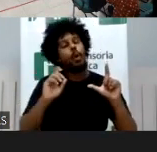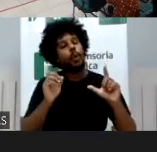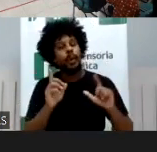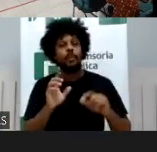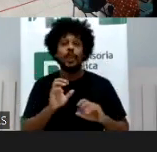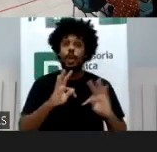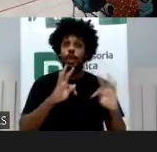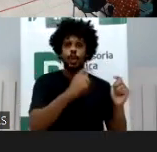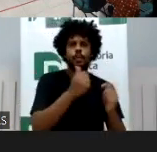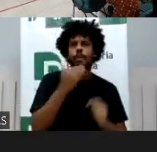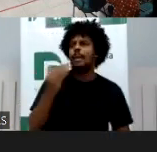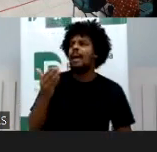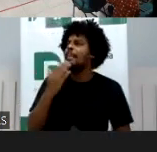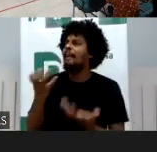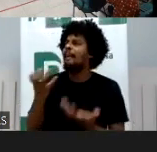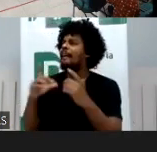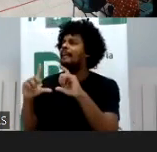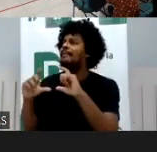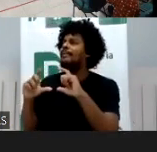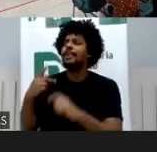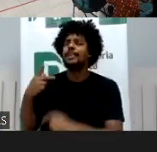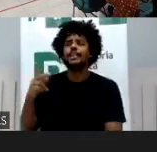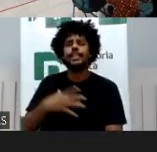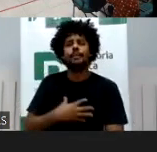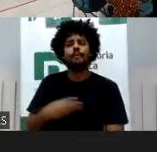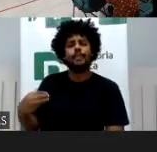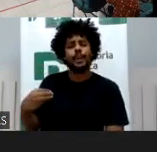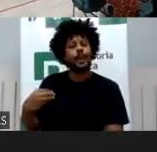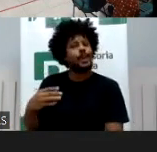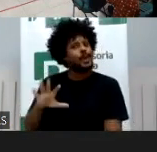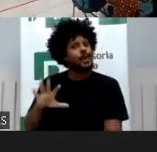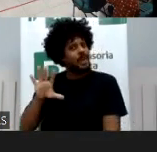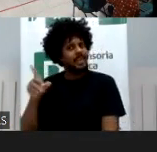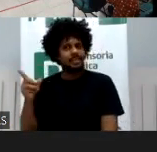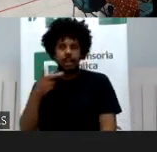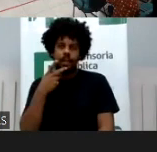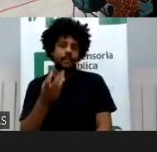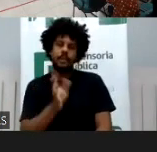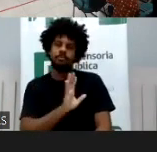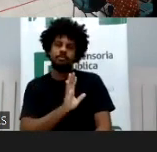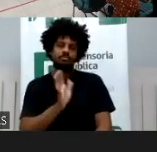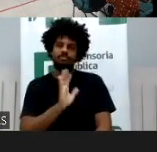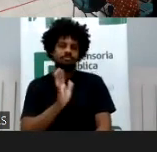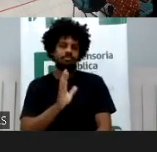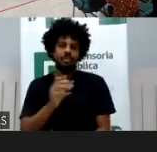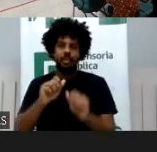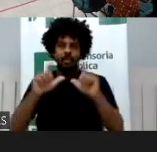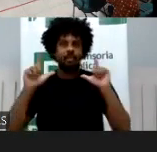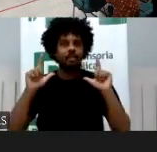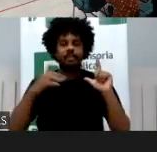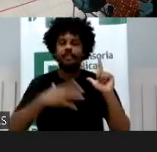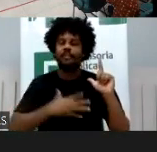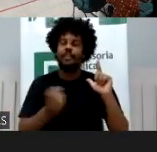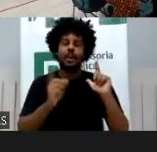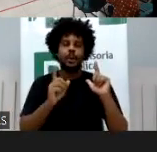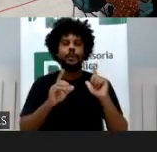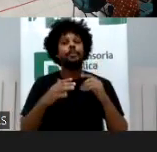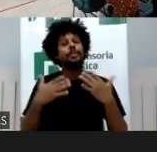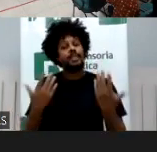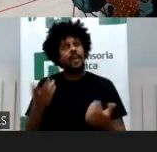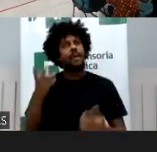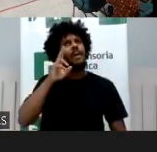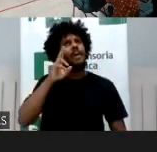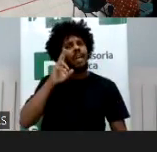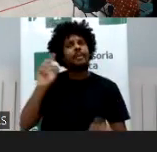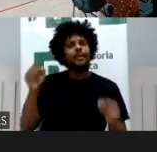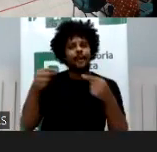você não vê foto de Sandy com o filho dela na internet e aí, Cain, justamente nisso que a senhora está falando da questão de Alice, que foi